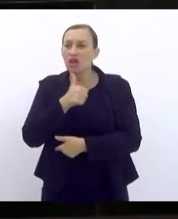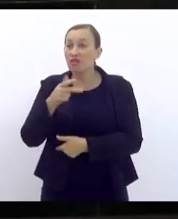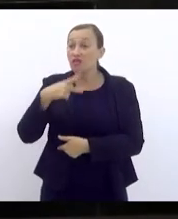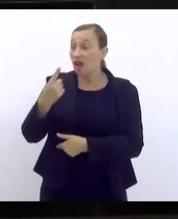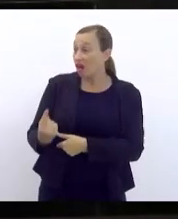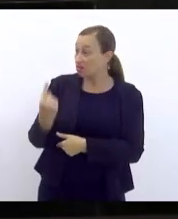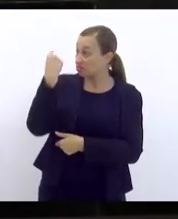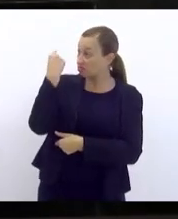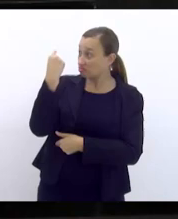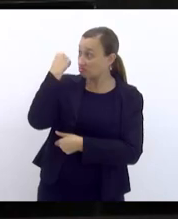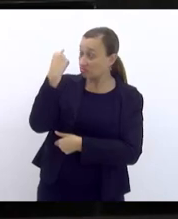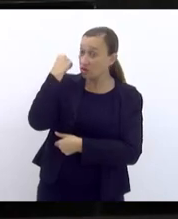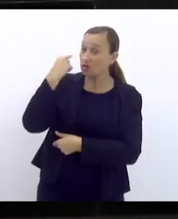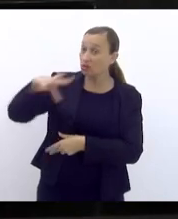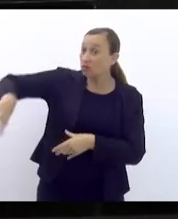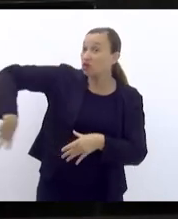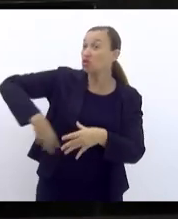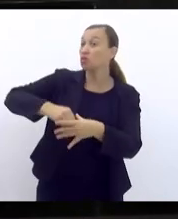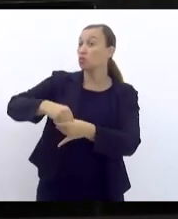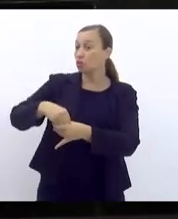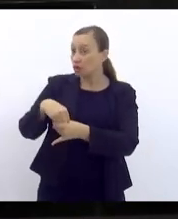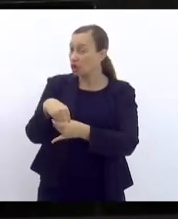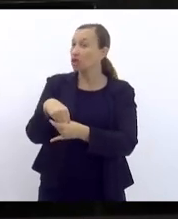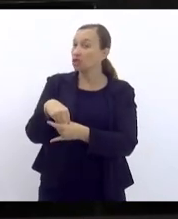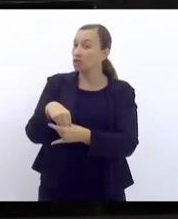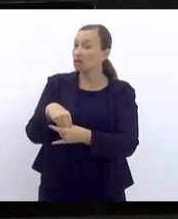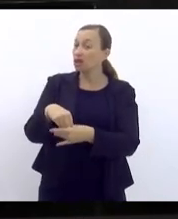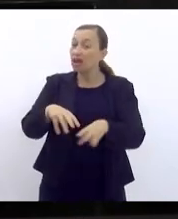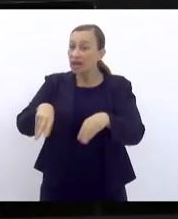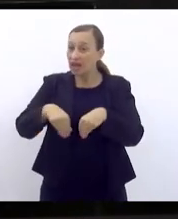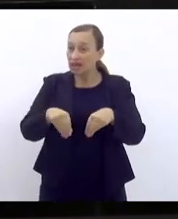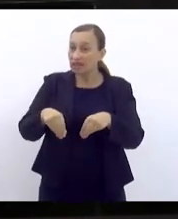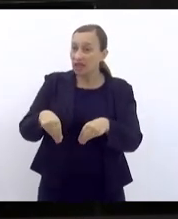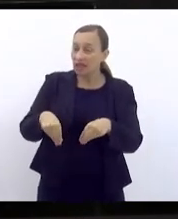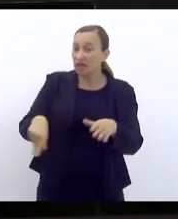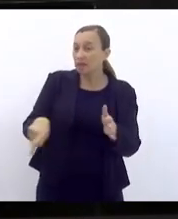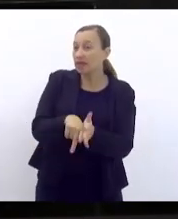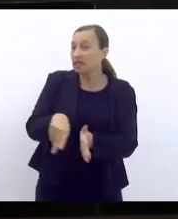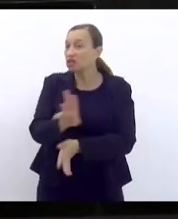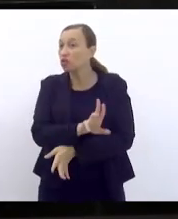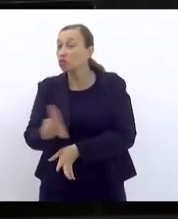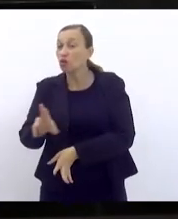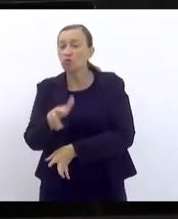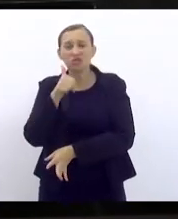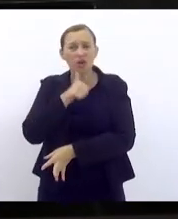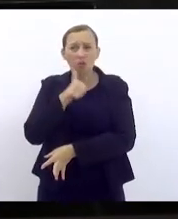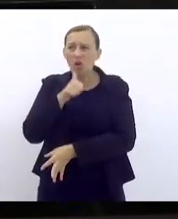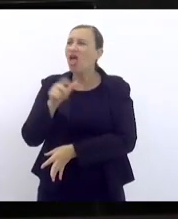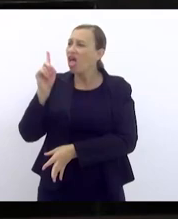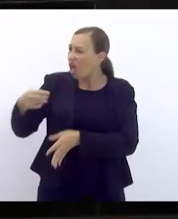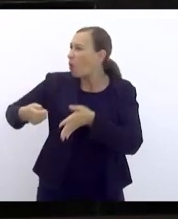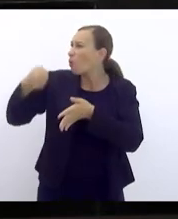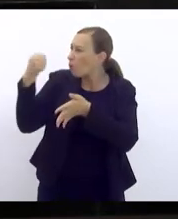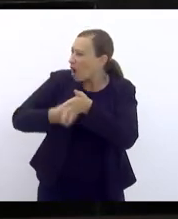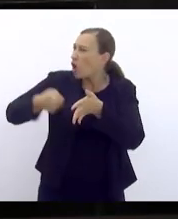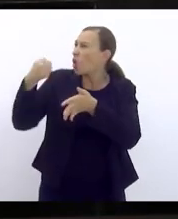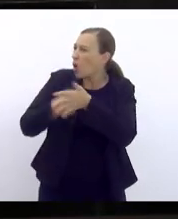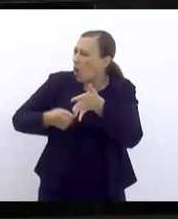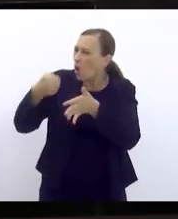lá atrás e depois foi sendo incorporado que a terra fique em nome das mulheres. Isso foi uma luta de